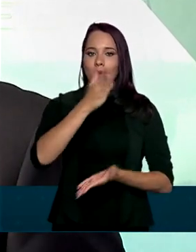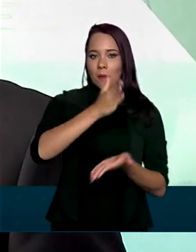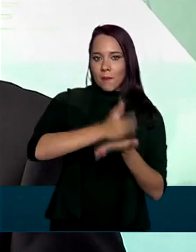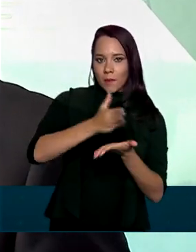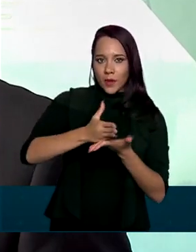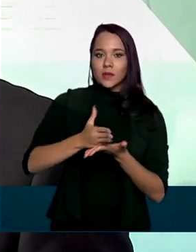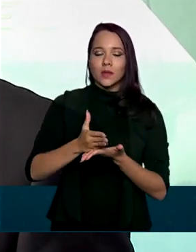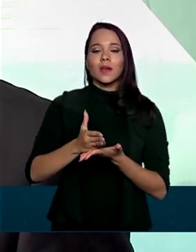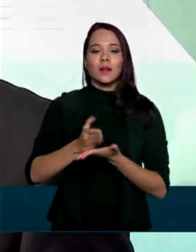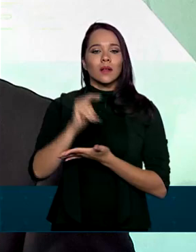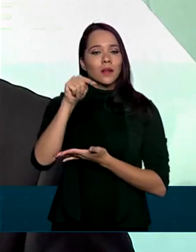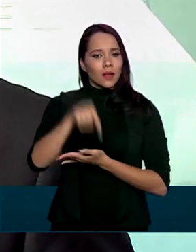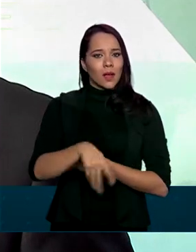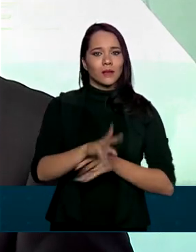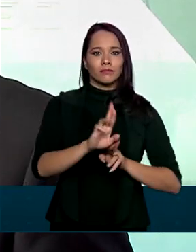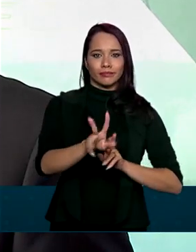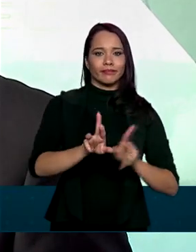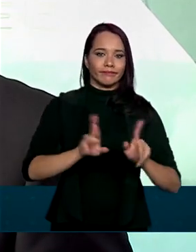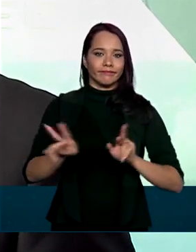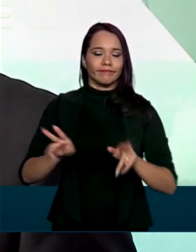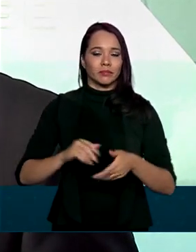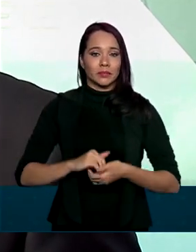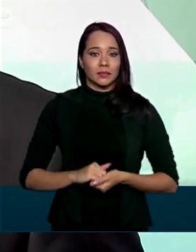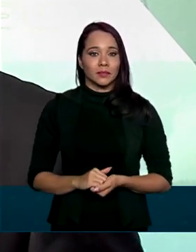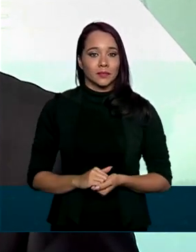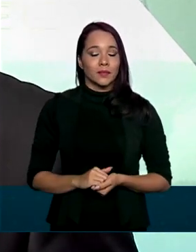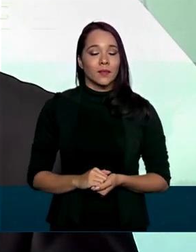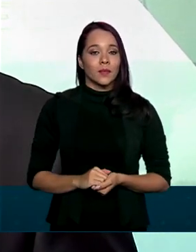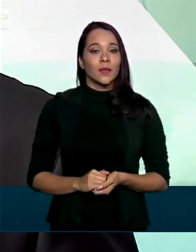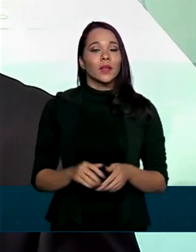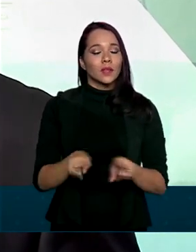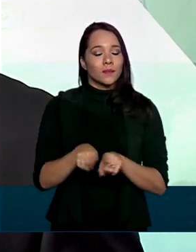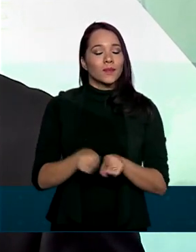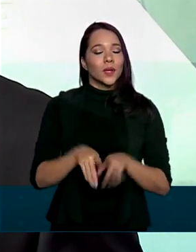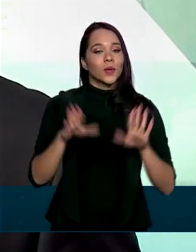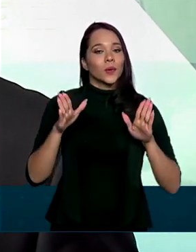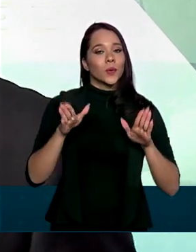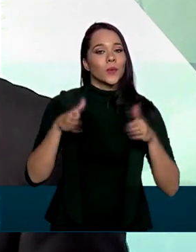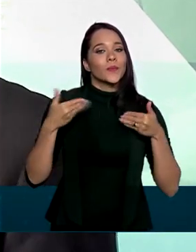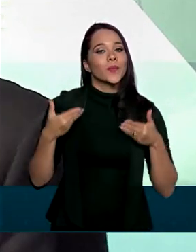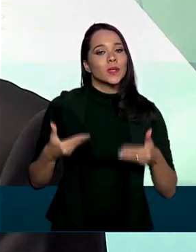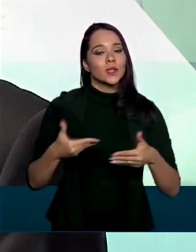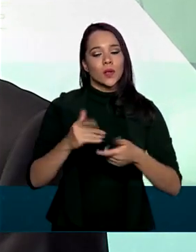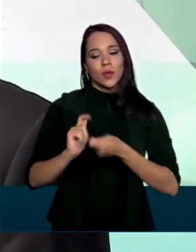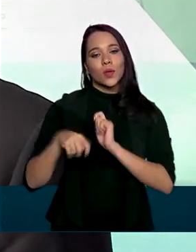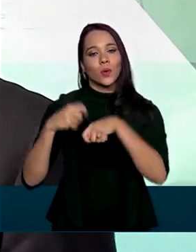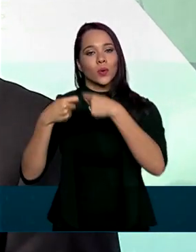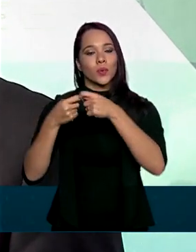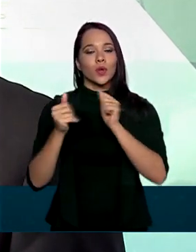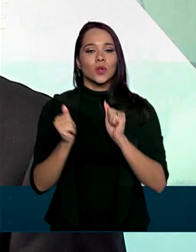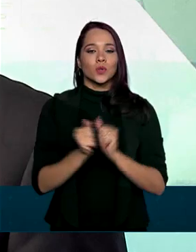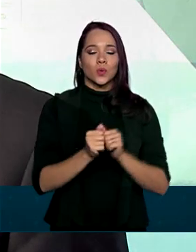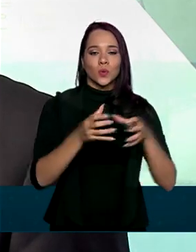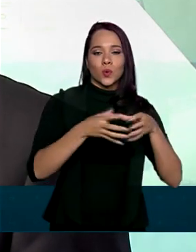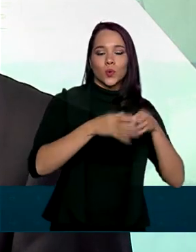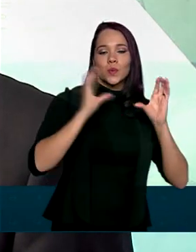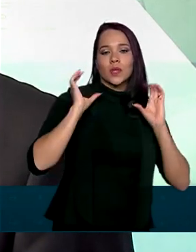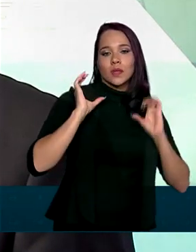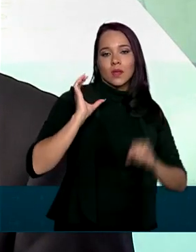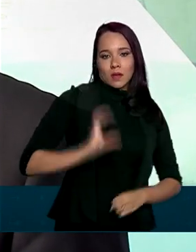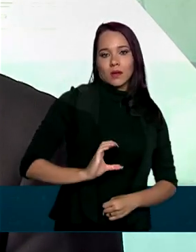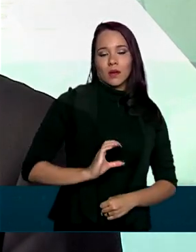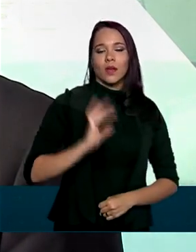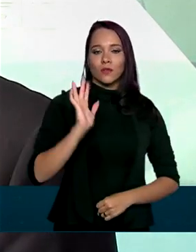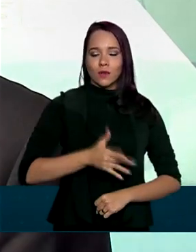lotes que são diferentes. E o Ministério da Economia, junto com as equipes de cidadania, estão